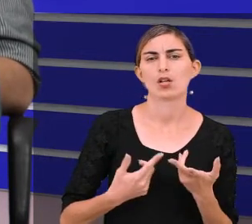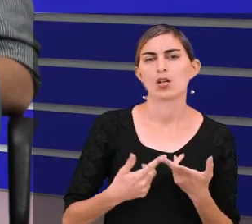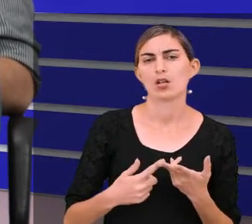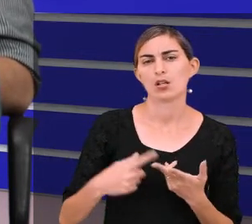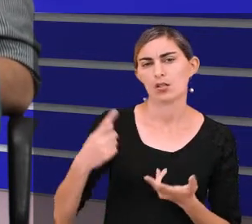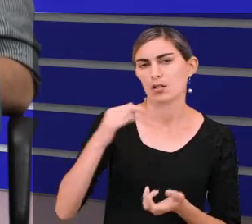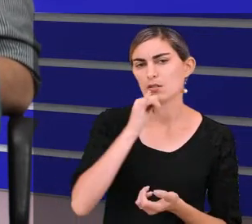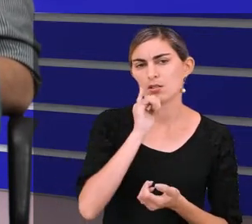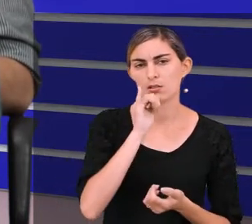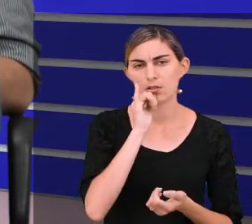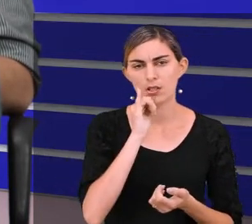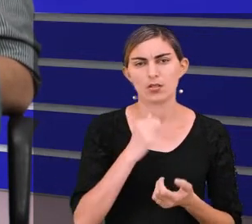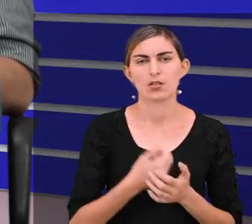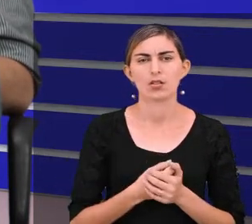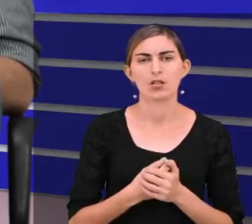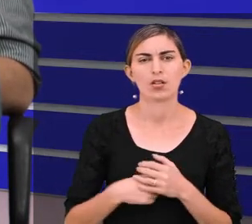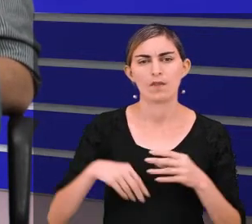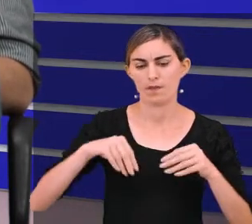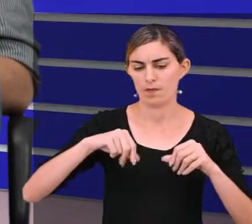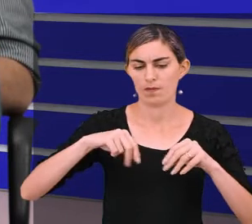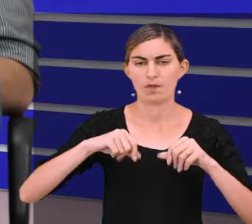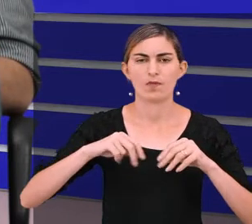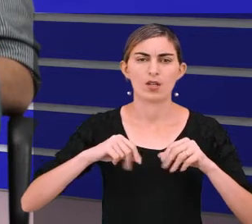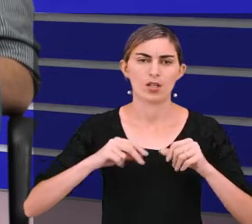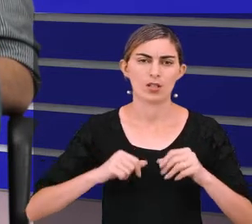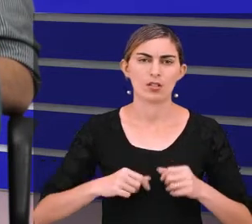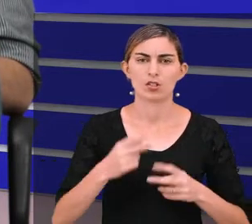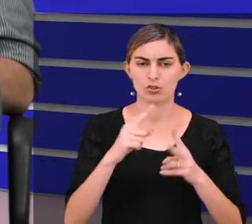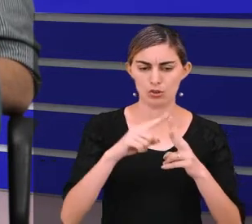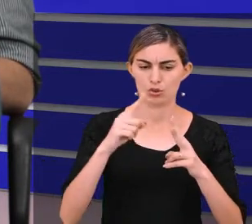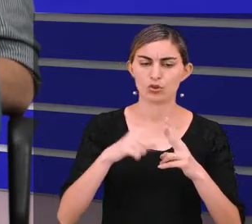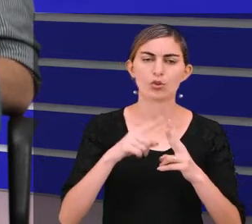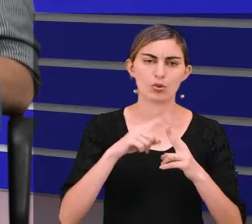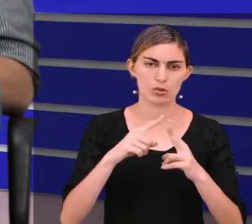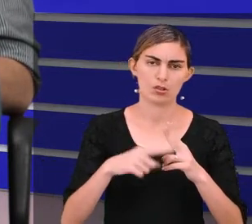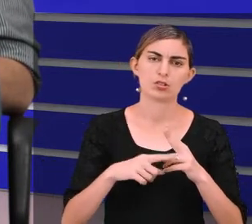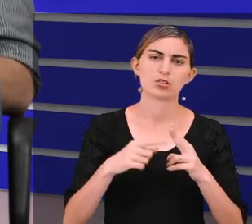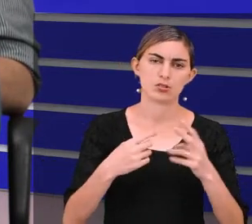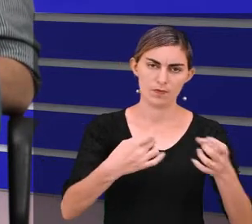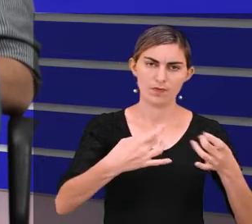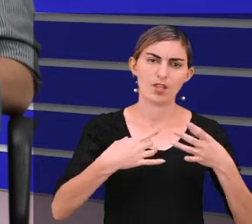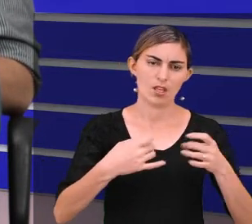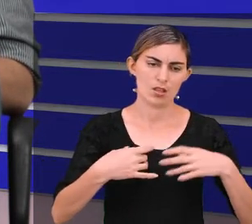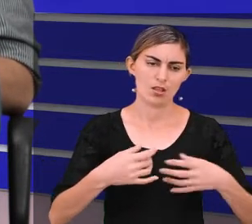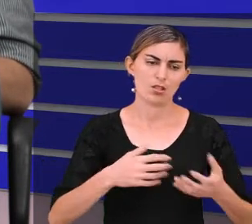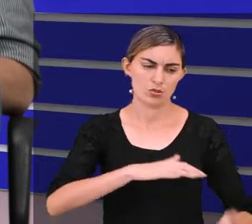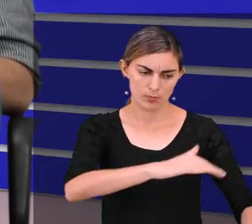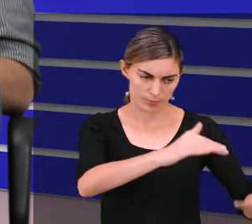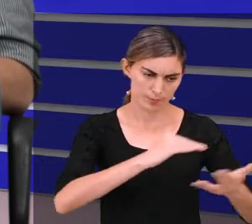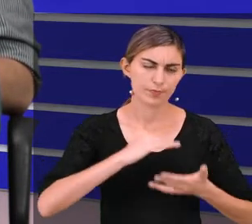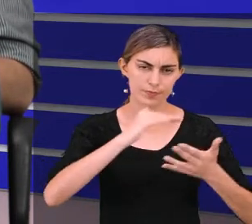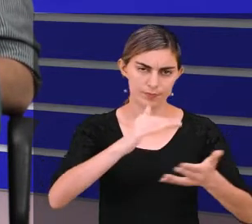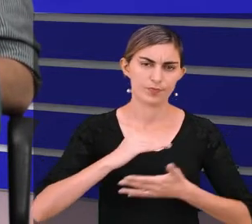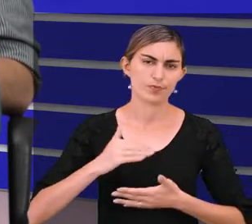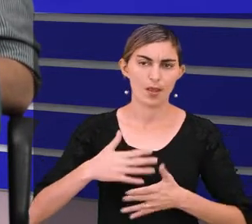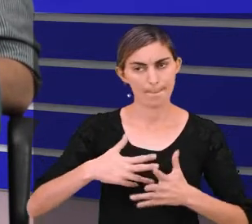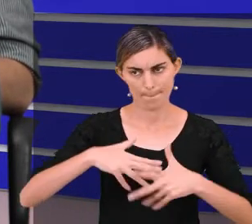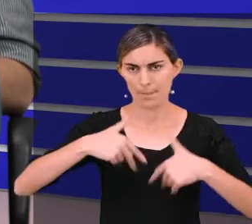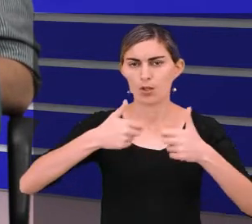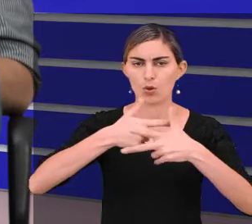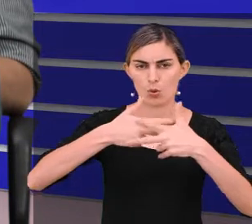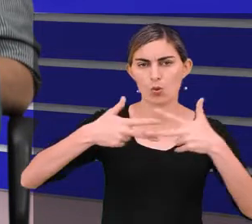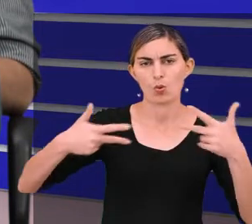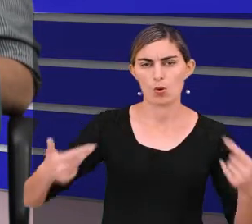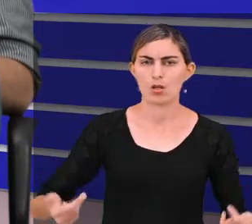fornecedores. No caso do fornecedor da farinha, nós só temos dois fornecedores, que a gente tem para trabalhar com a farinha com a melhor